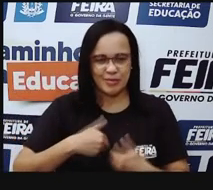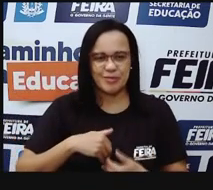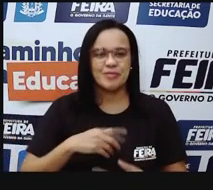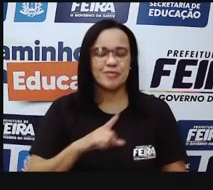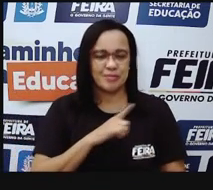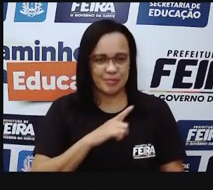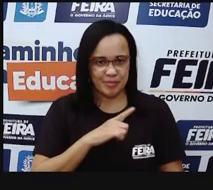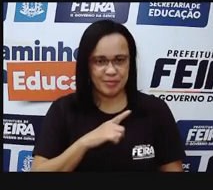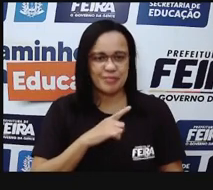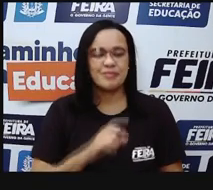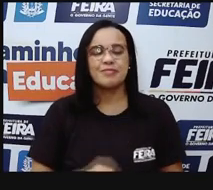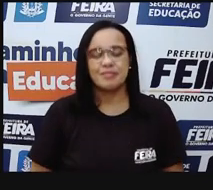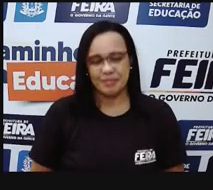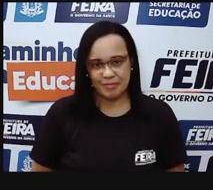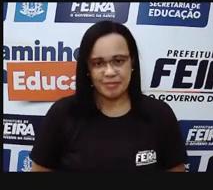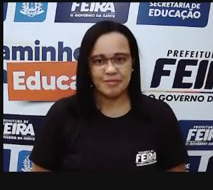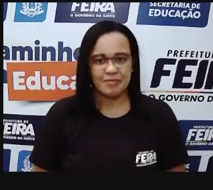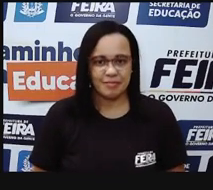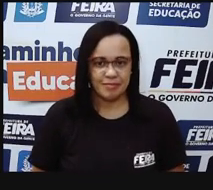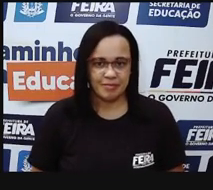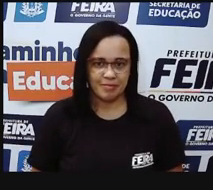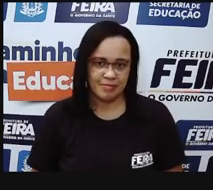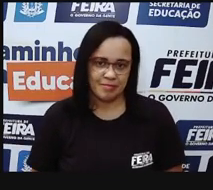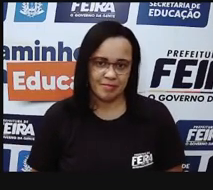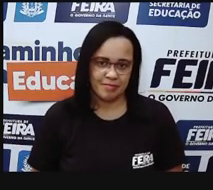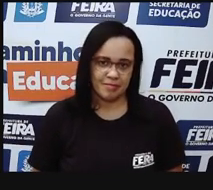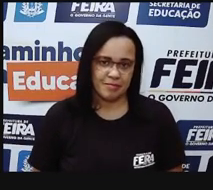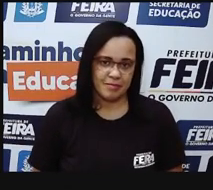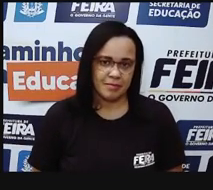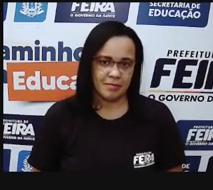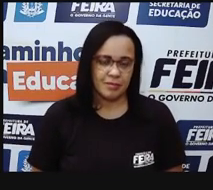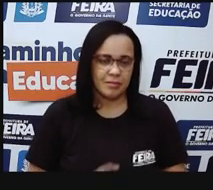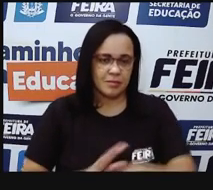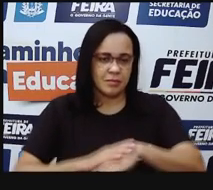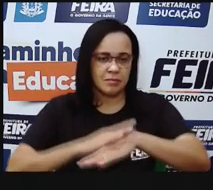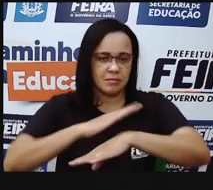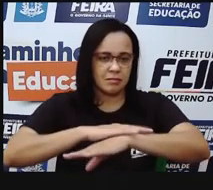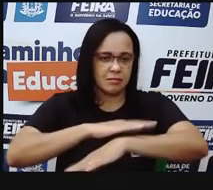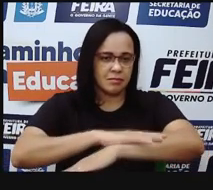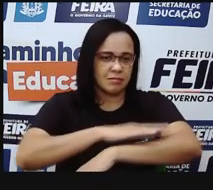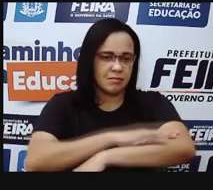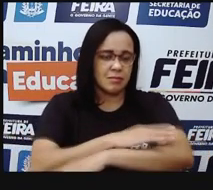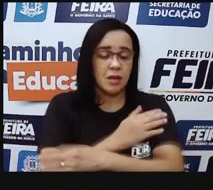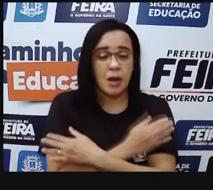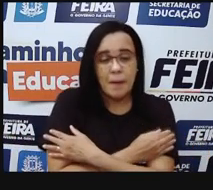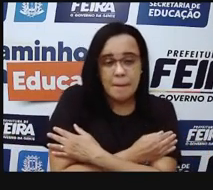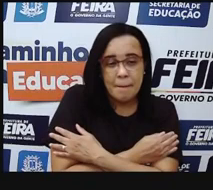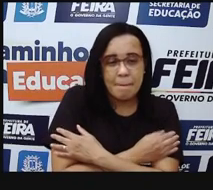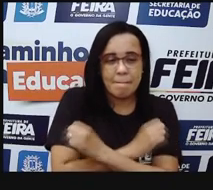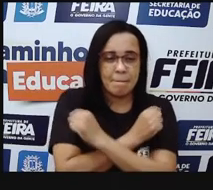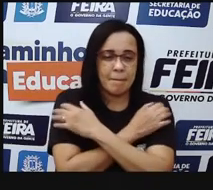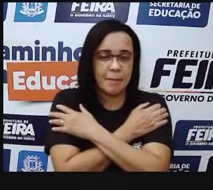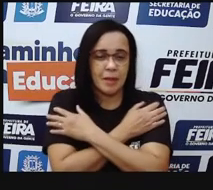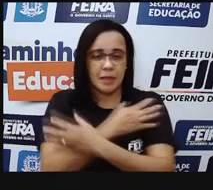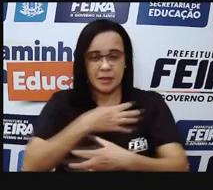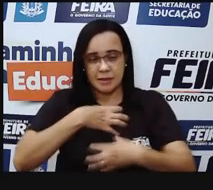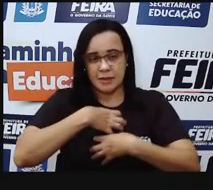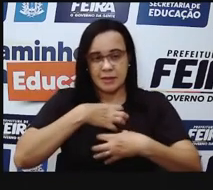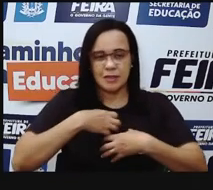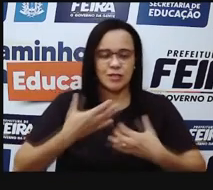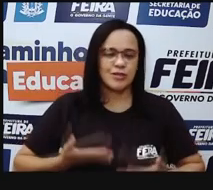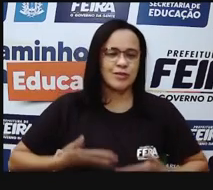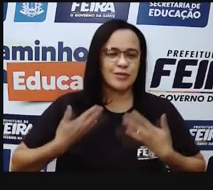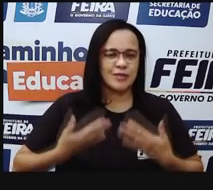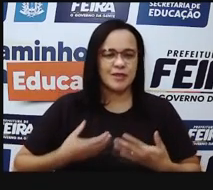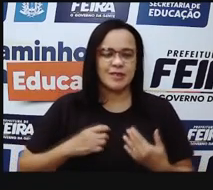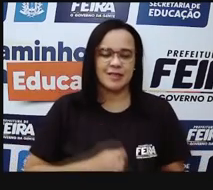eu quero mel de teus beijos para dançar minha boca, tá? Quero te abraçar, quero sentir o teu amor. Te amo.